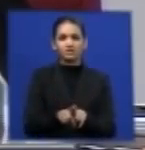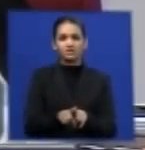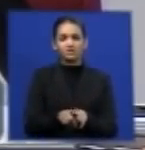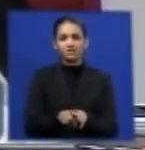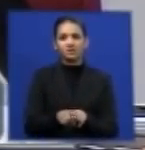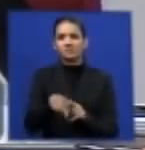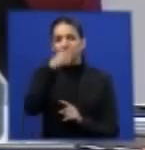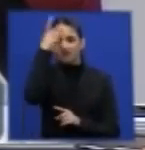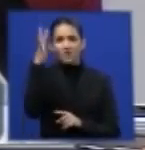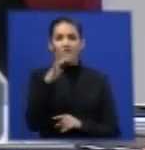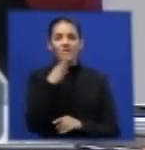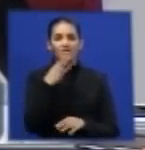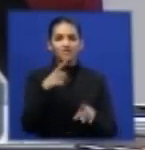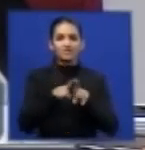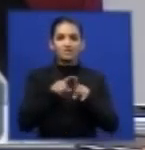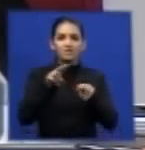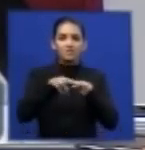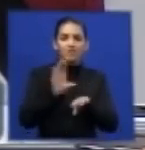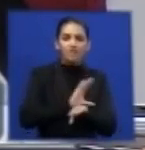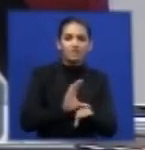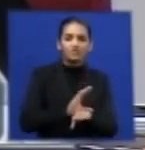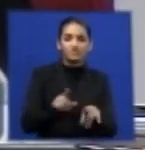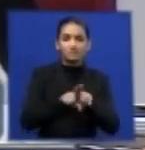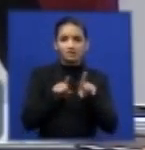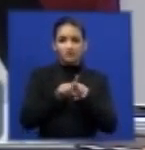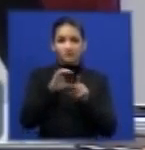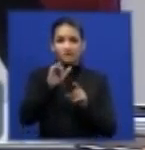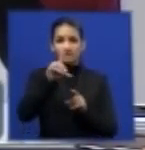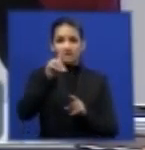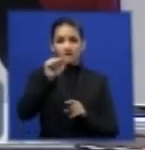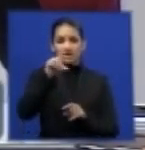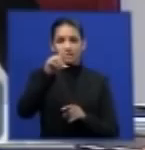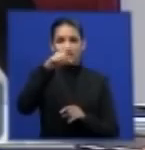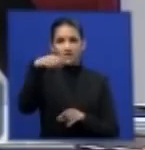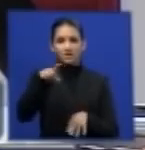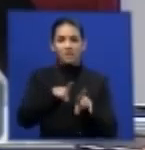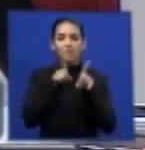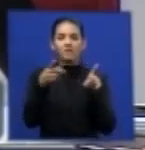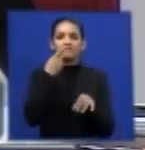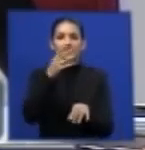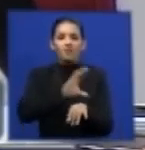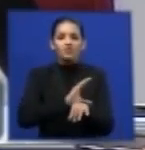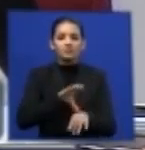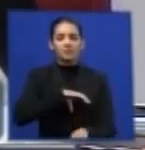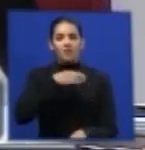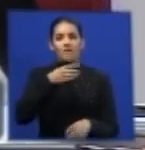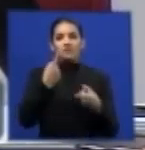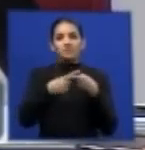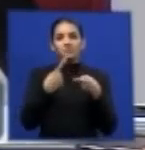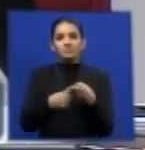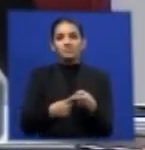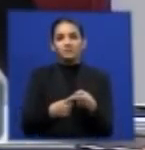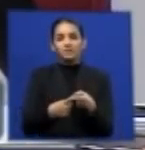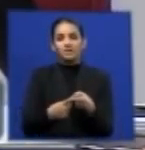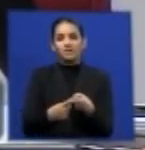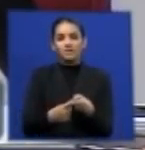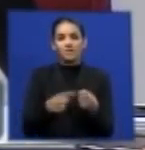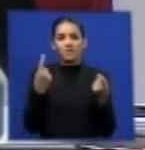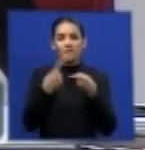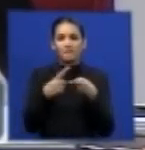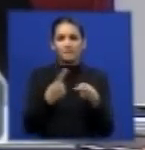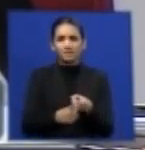como como a Constituição cidadã mas ele dizia que esta é a Constituição coragem dizia porque ela andou imaginou